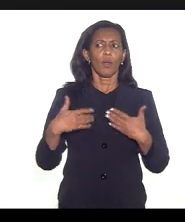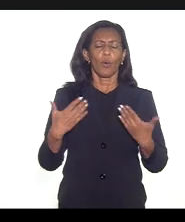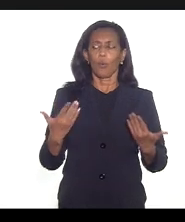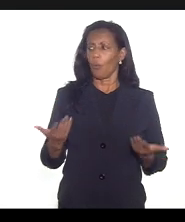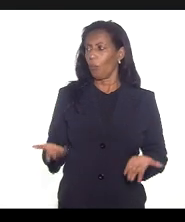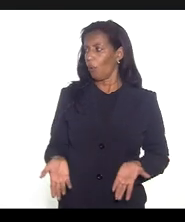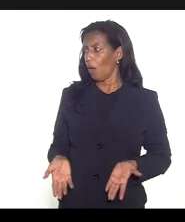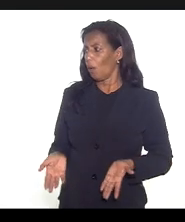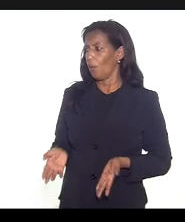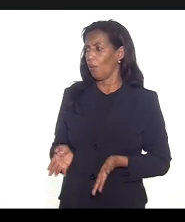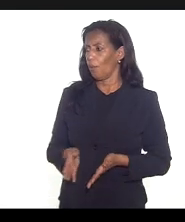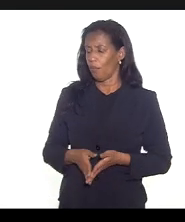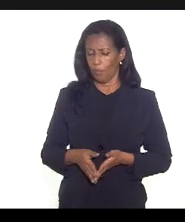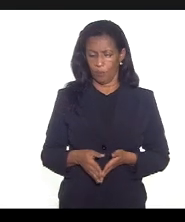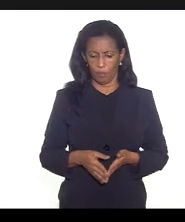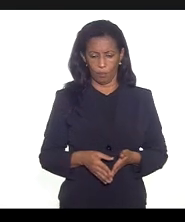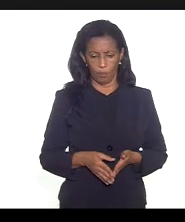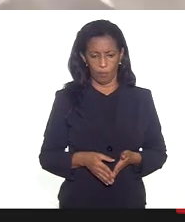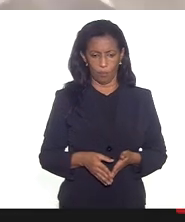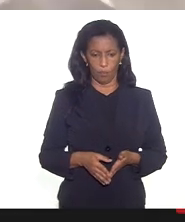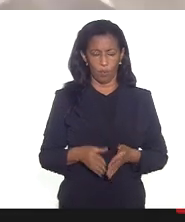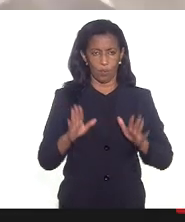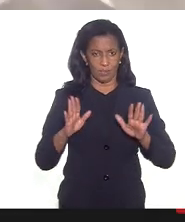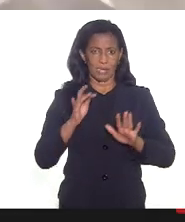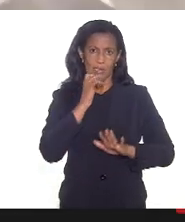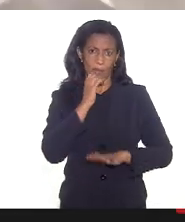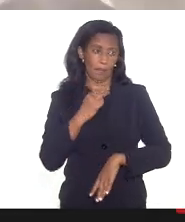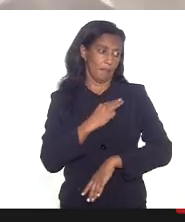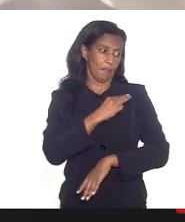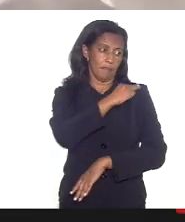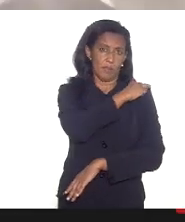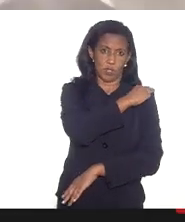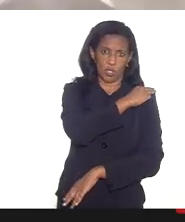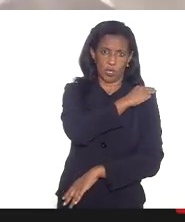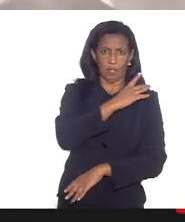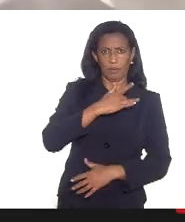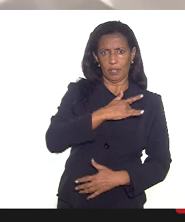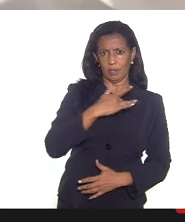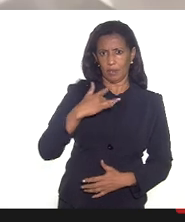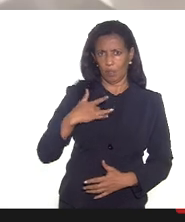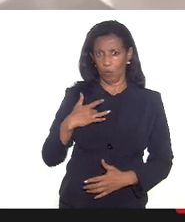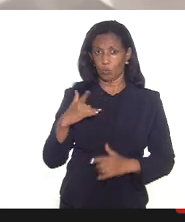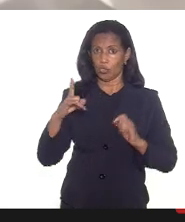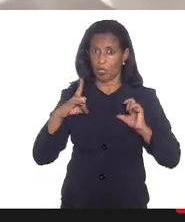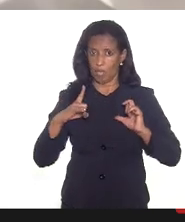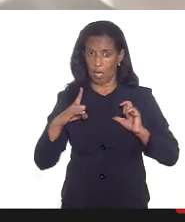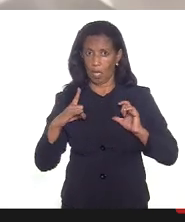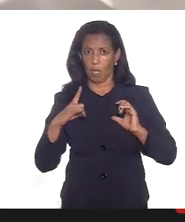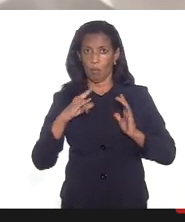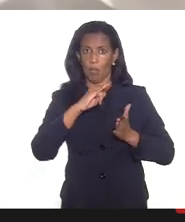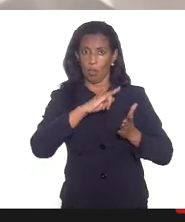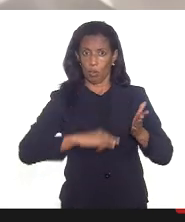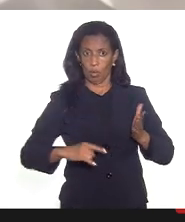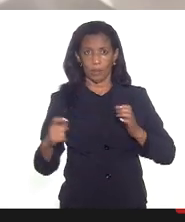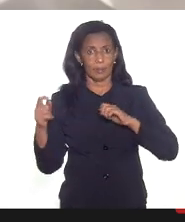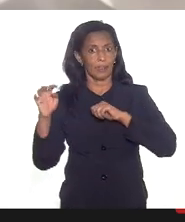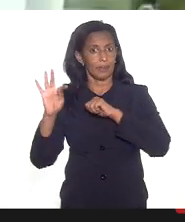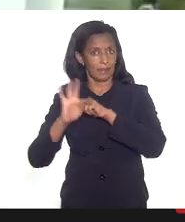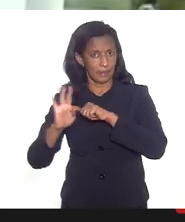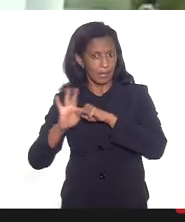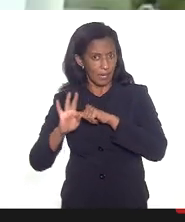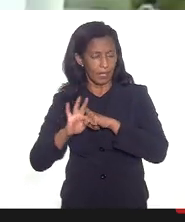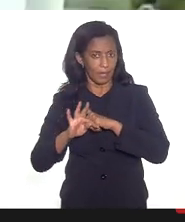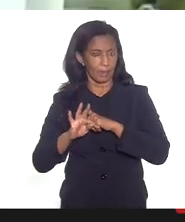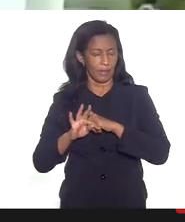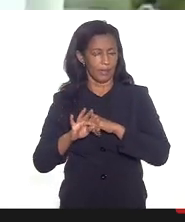porque na verdade o ministério da saúde tem uma orientação tem uma nota técnica né então assim